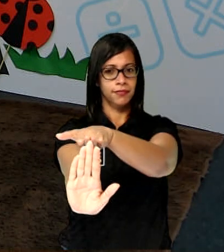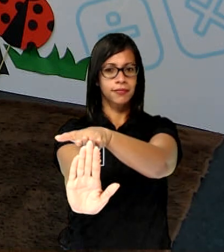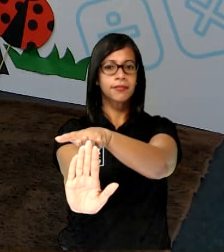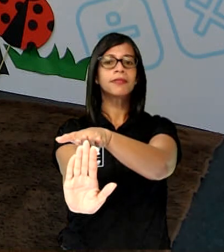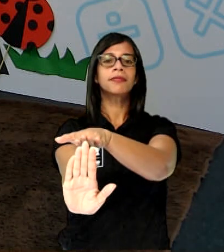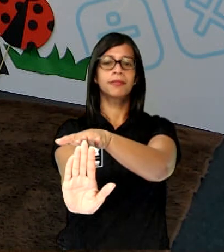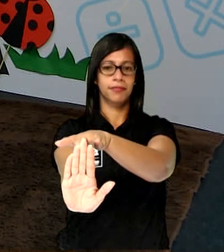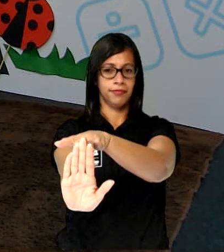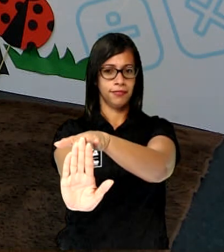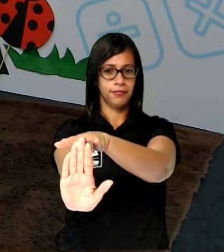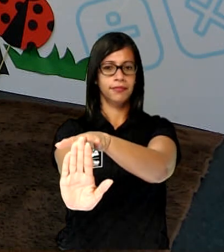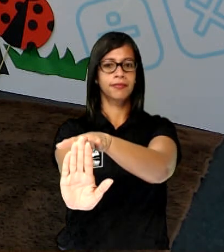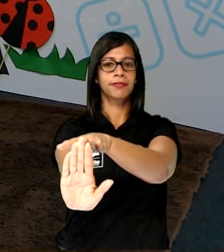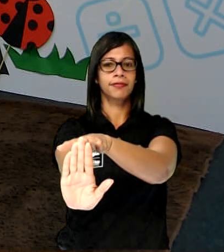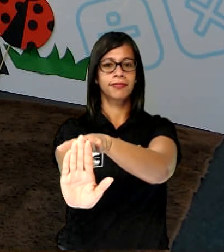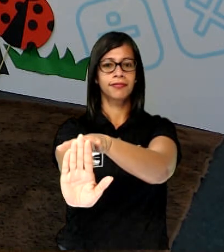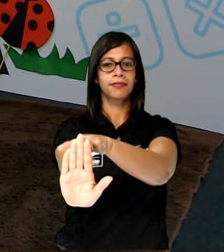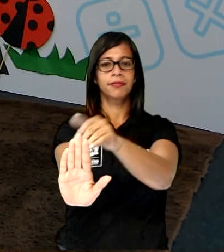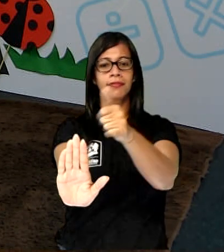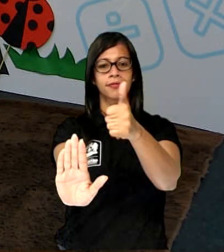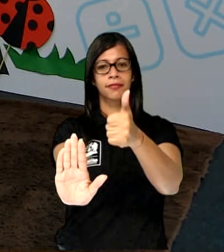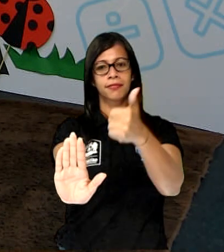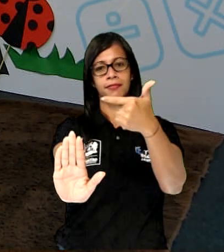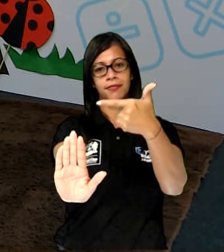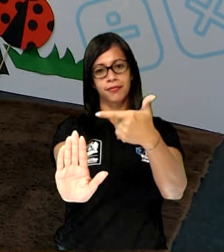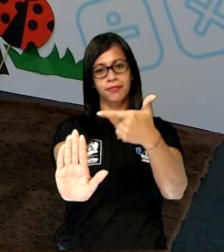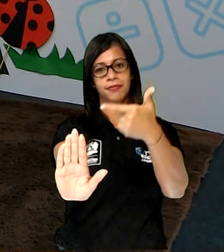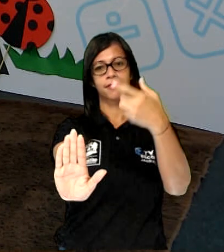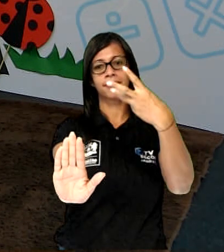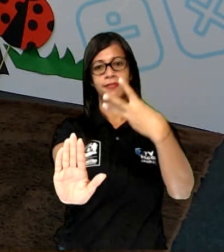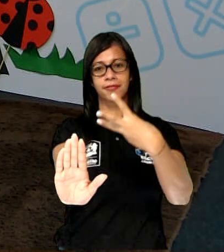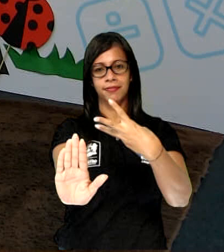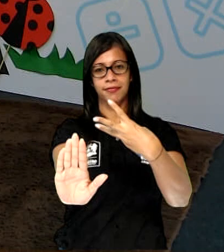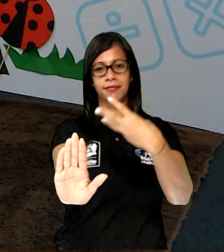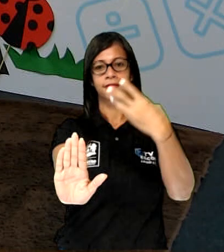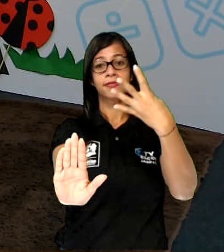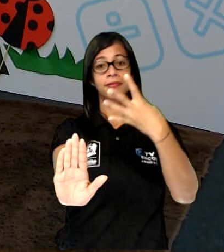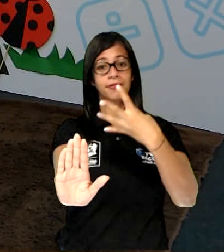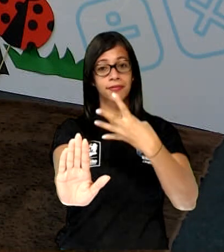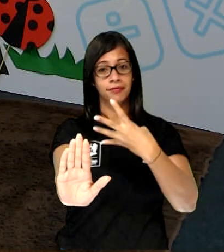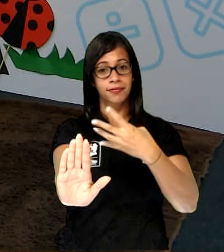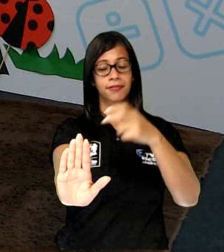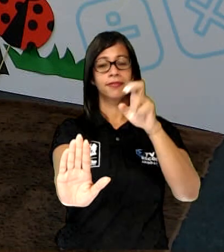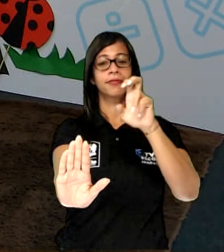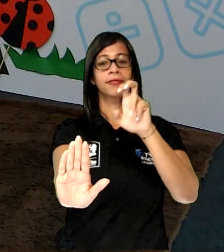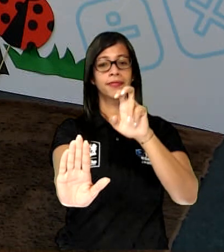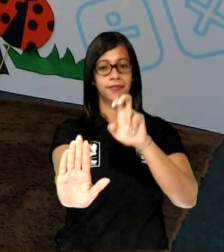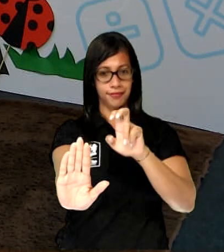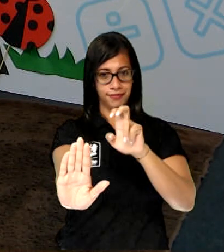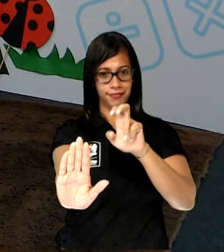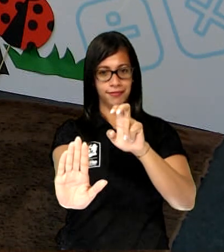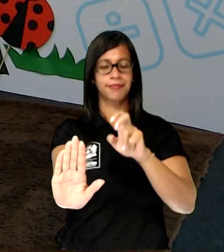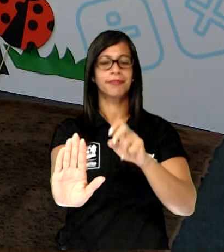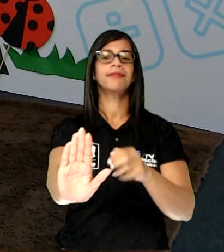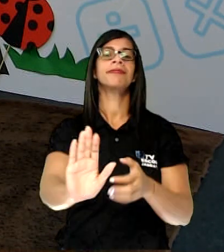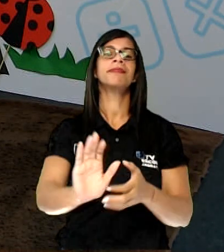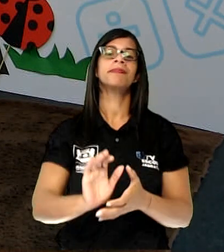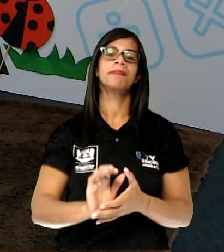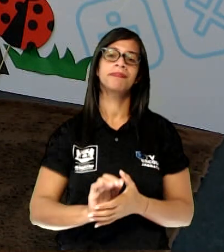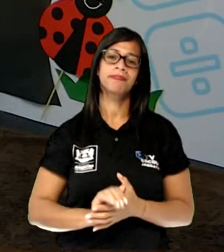Não dobra o joelho, tá bom? Um, dois, três, quatro, cinco.